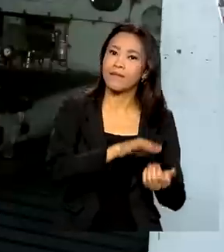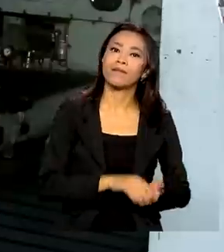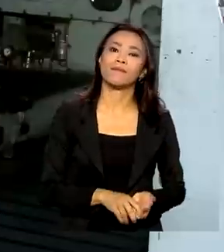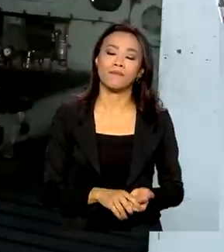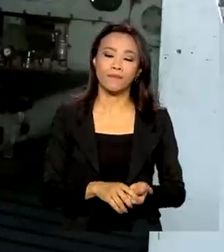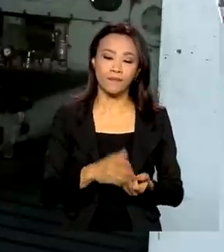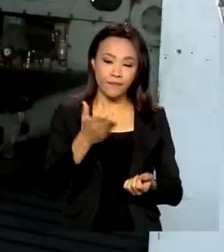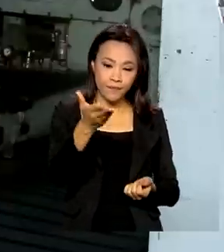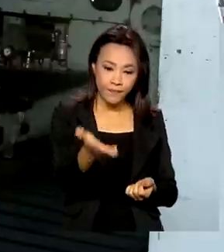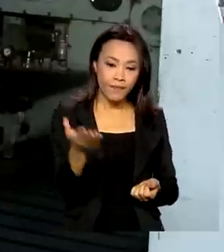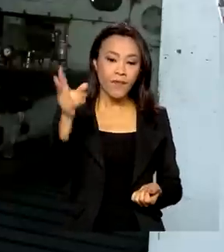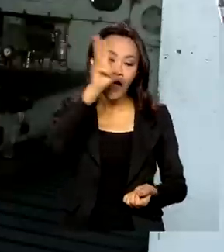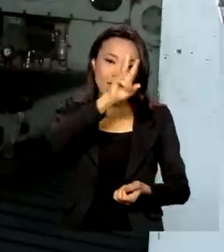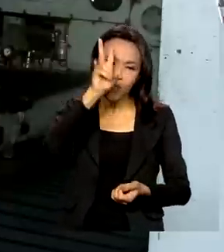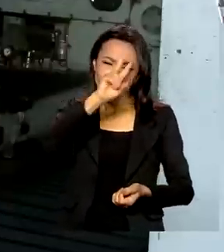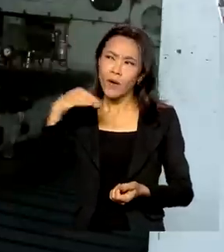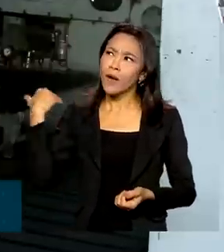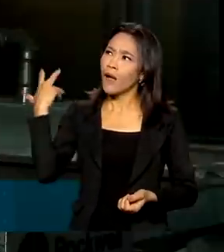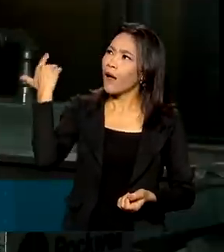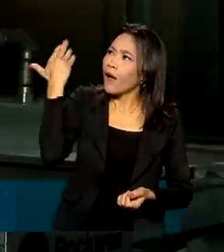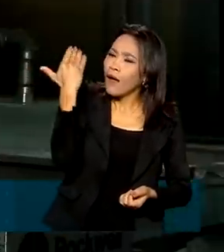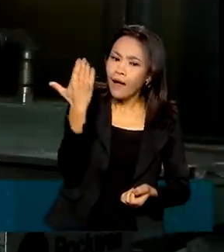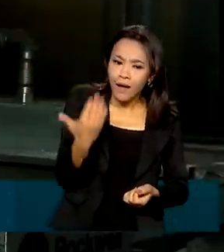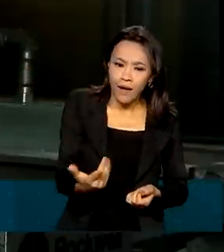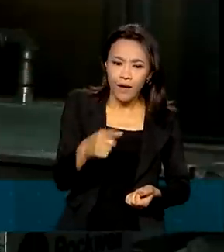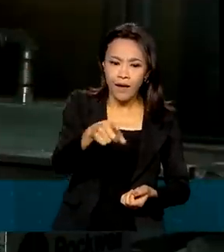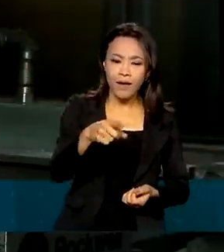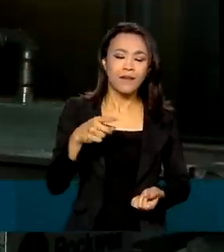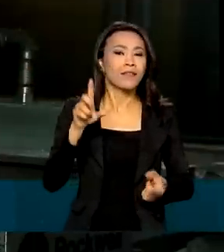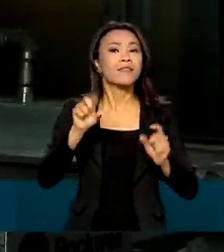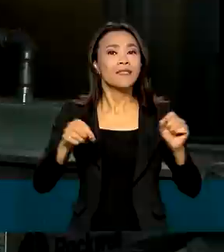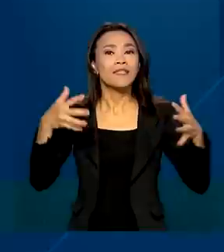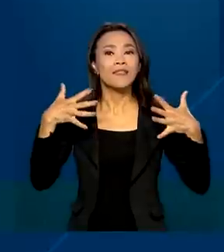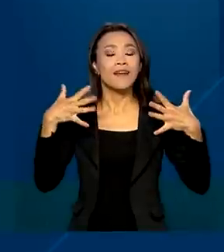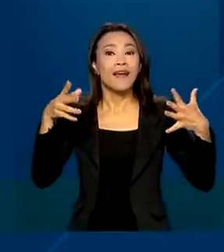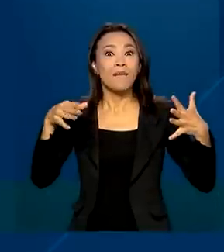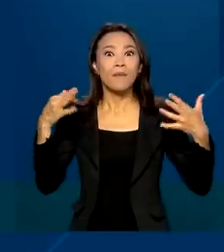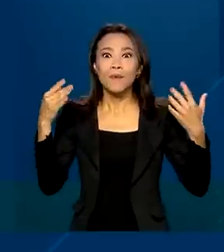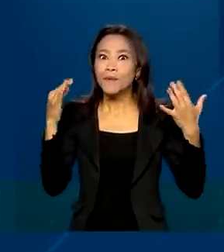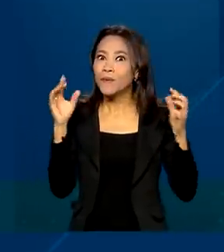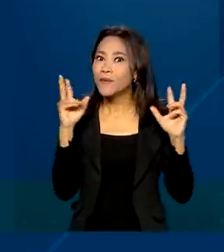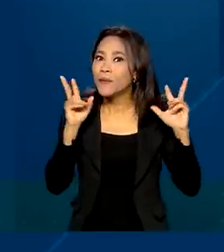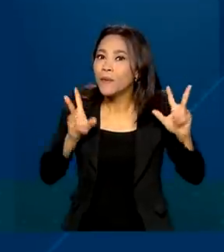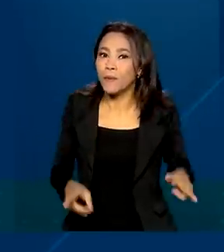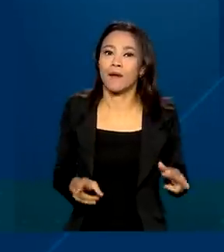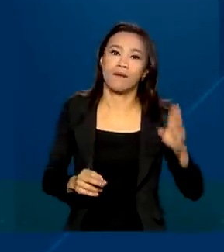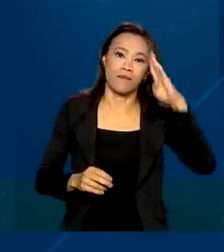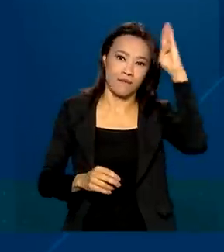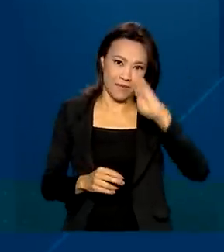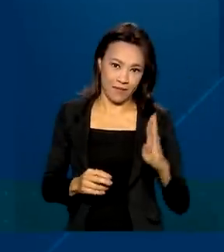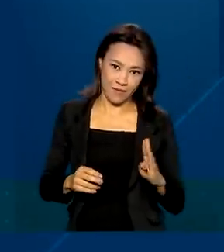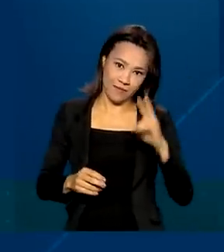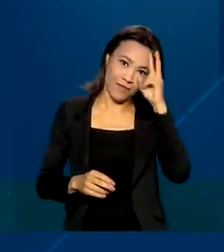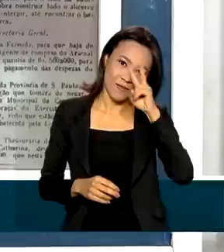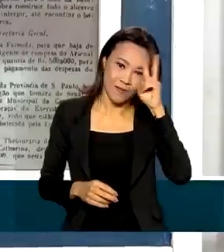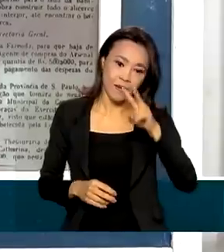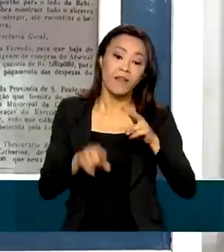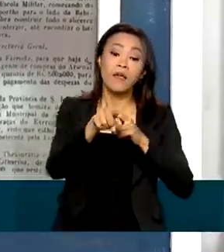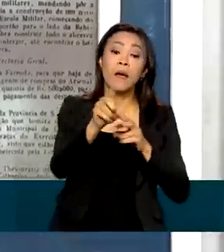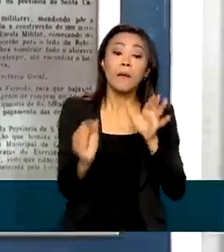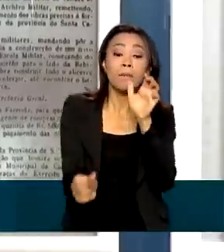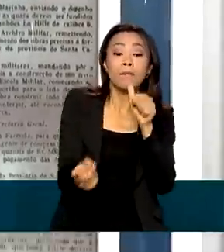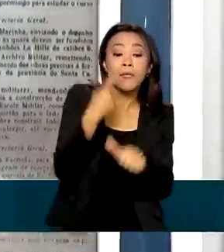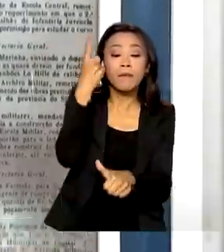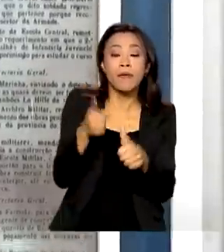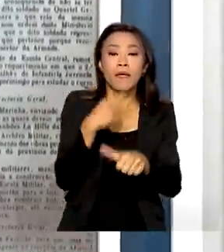A história do Diário Oficial da União se confunde com a do Brasil. A primeira edição foi impressa e distribuída em